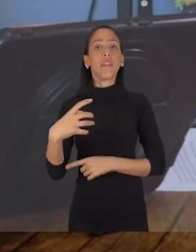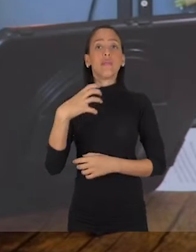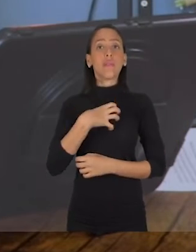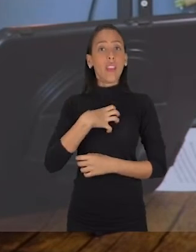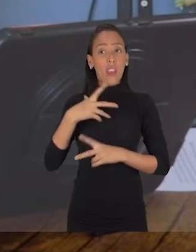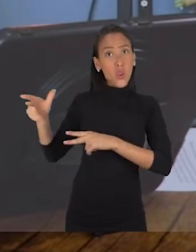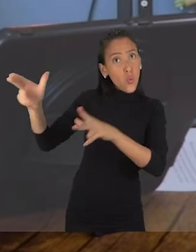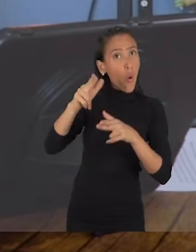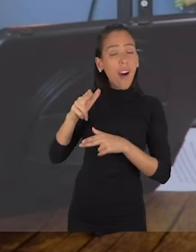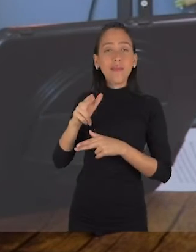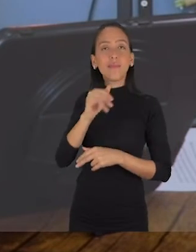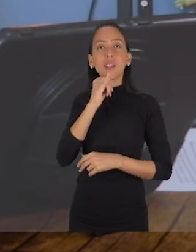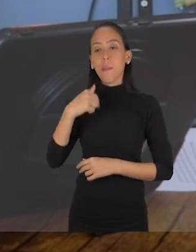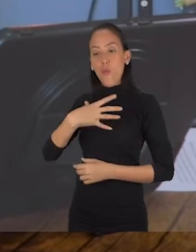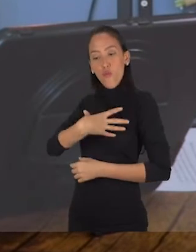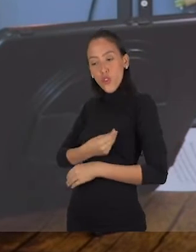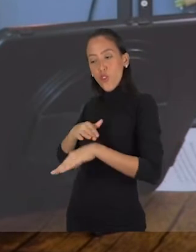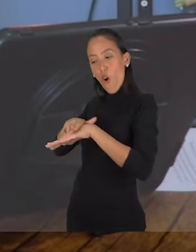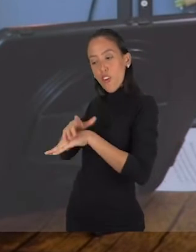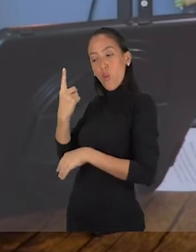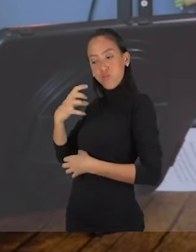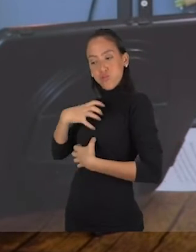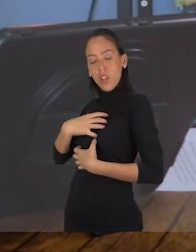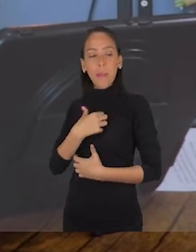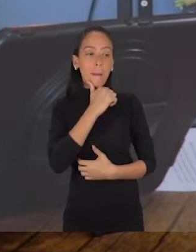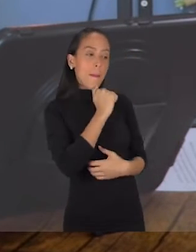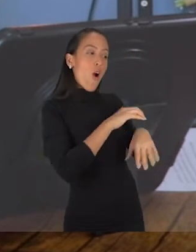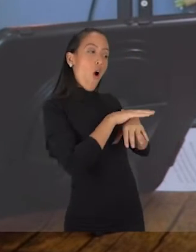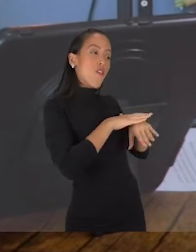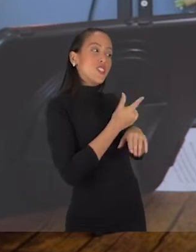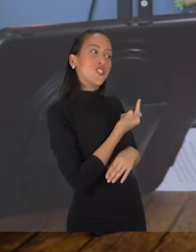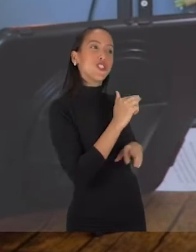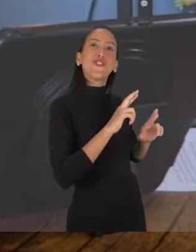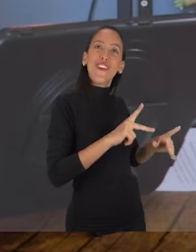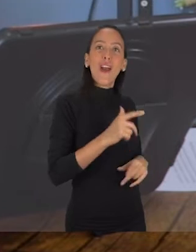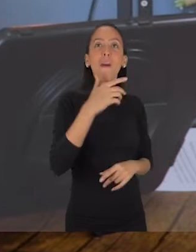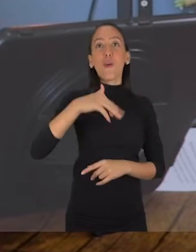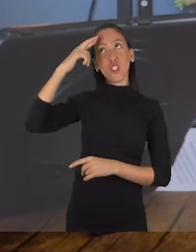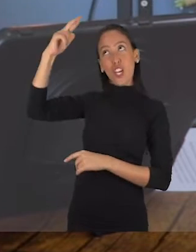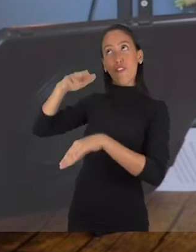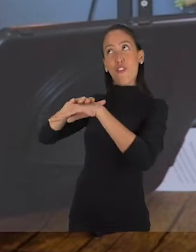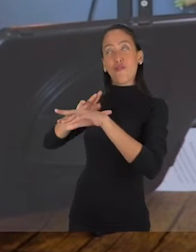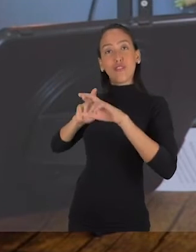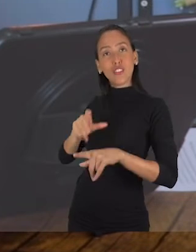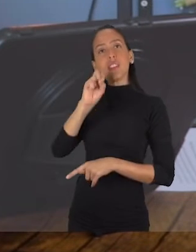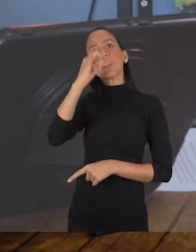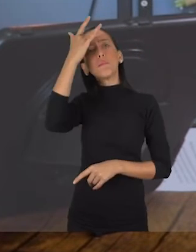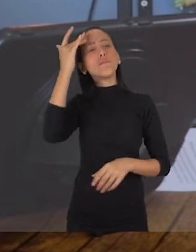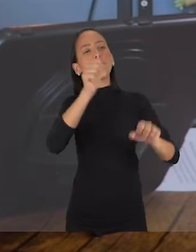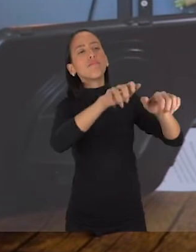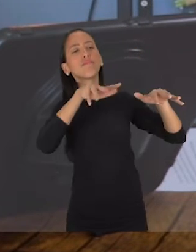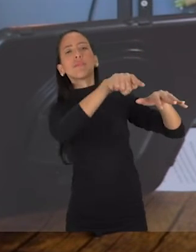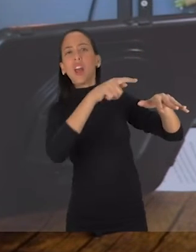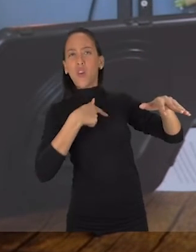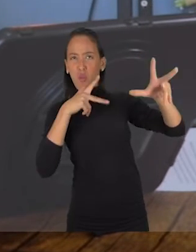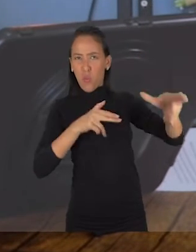Eu falo de um jeito com o meu filho, falo de um jeito com a minha mãe, eu falo de um jeito com o meu chefe. Imagina se você for falar com um público da mesma forma que você fala com